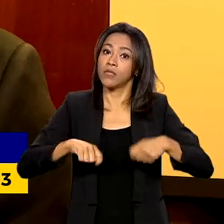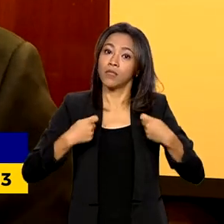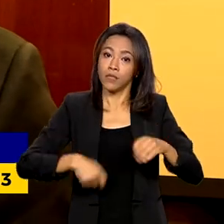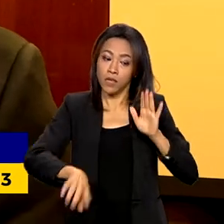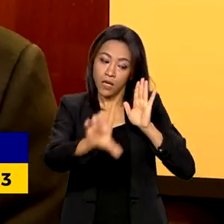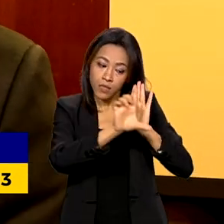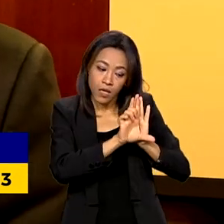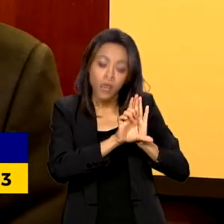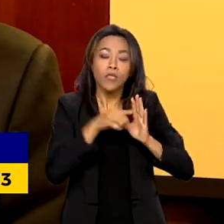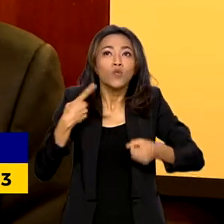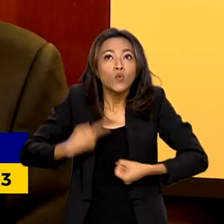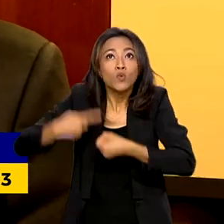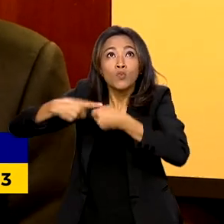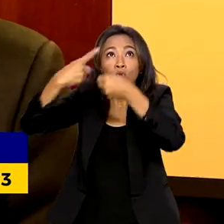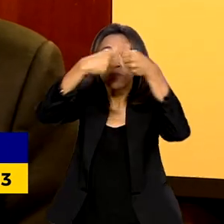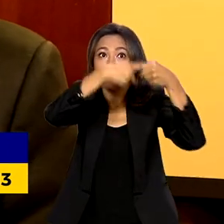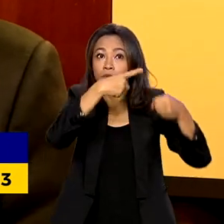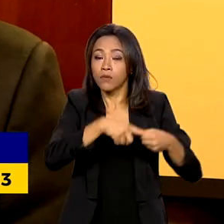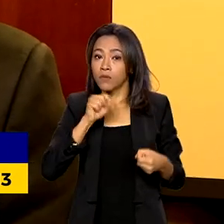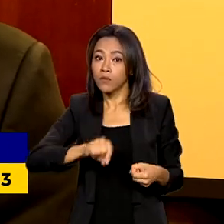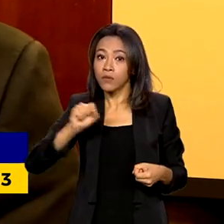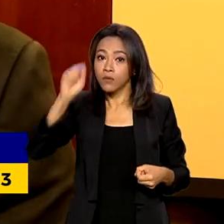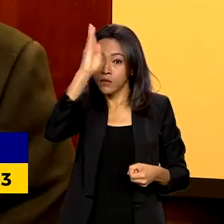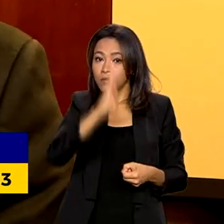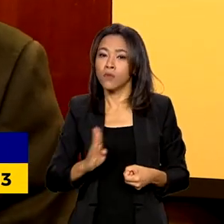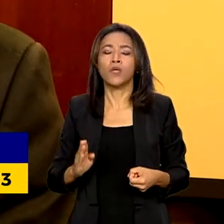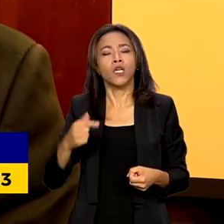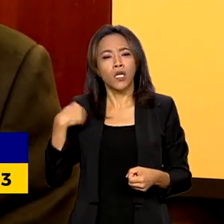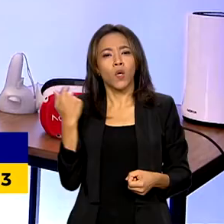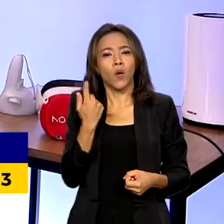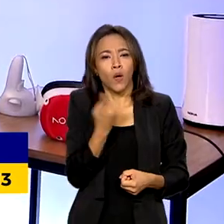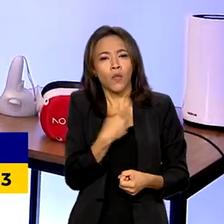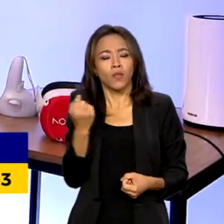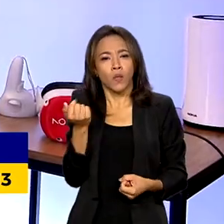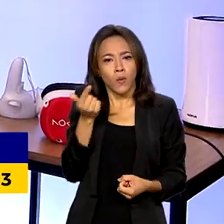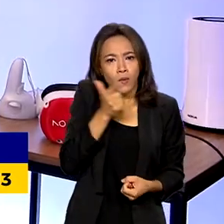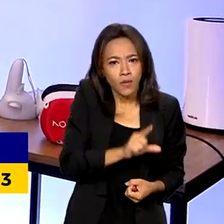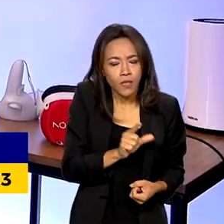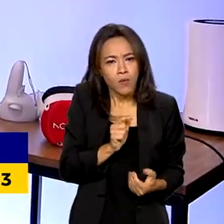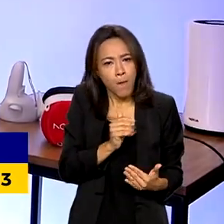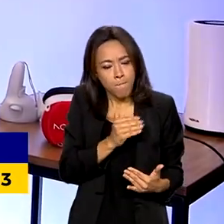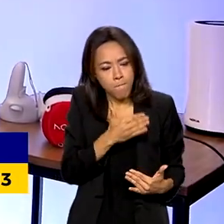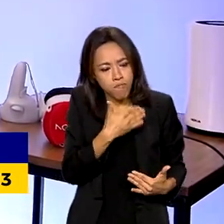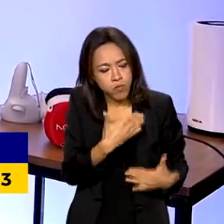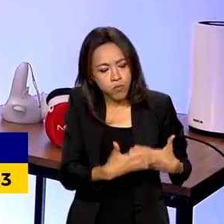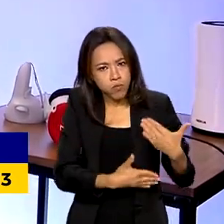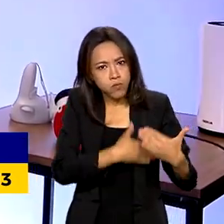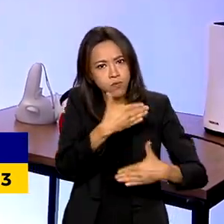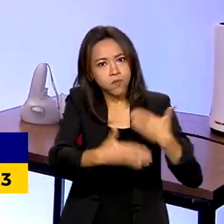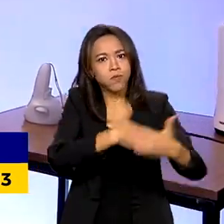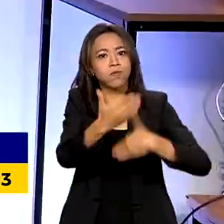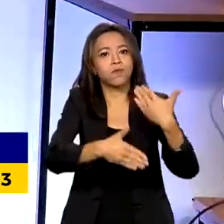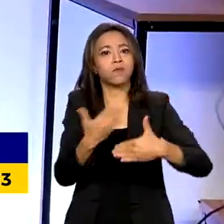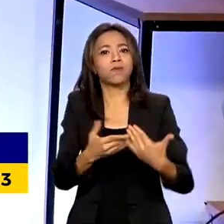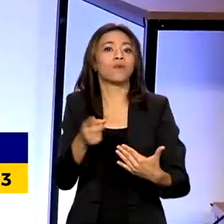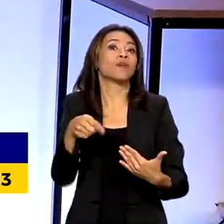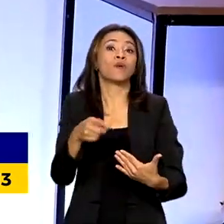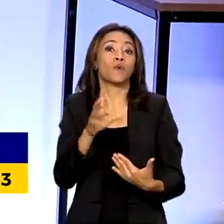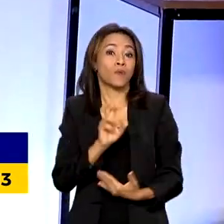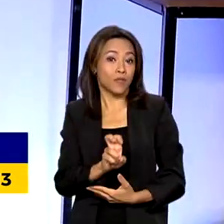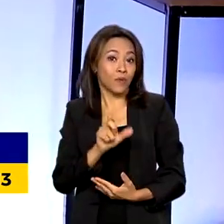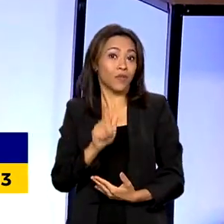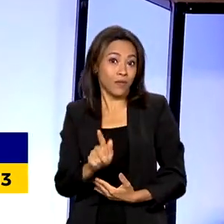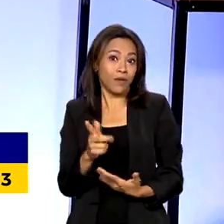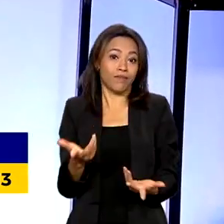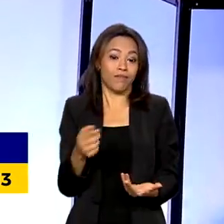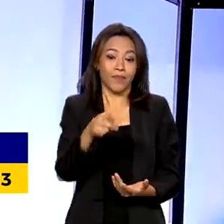municipais para que a gente possa estar evoluindo com a implantação da tecnologia 5G. Quem esteve no evento também